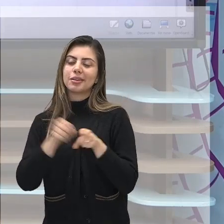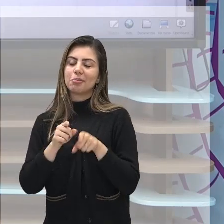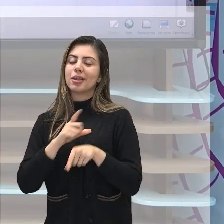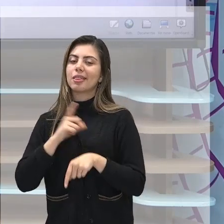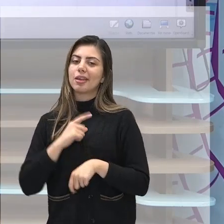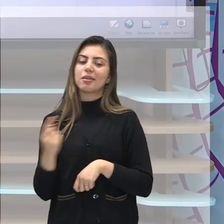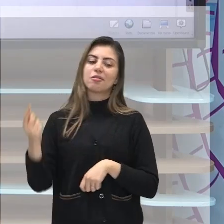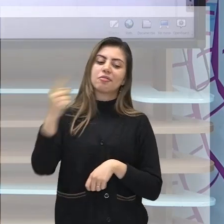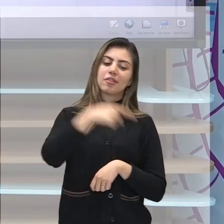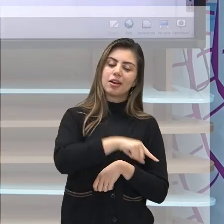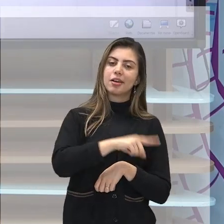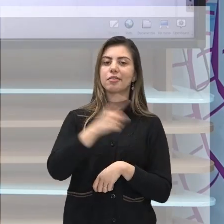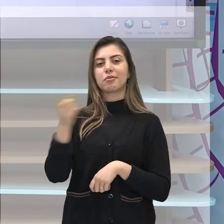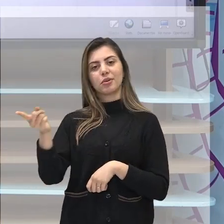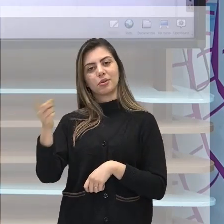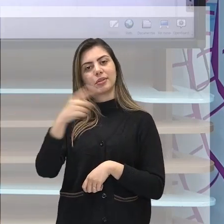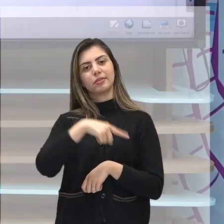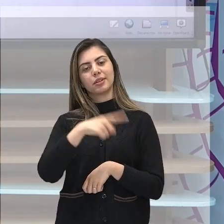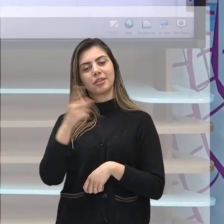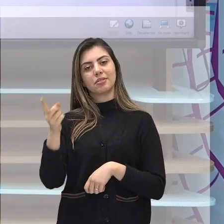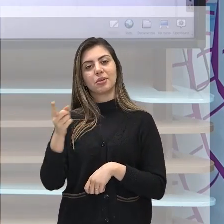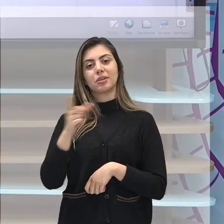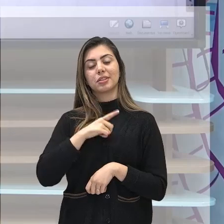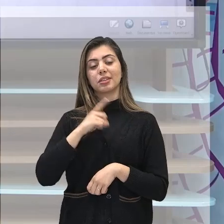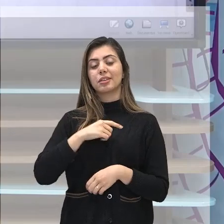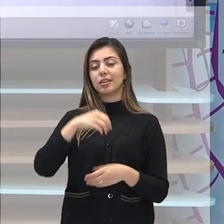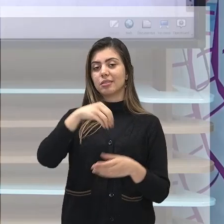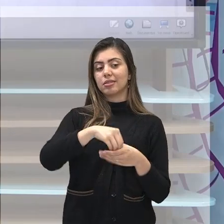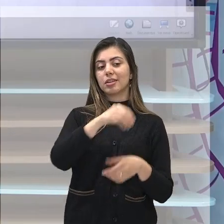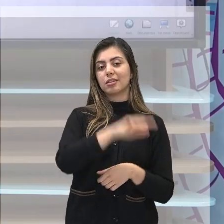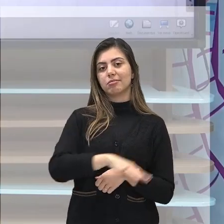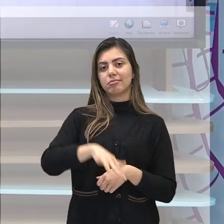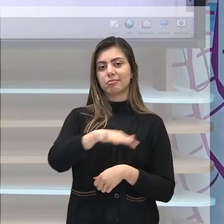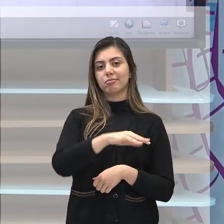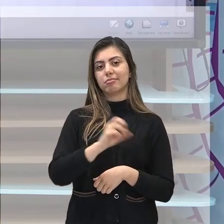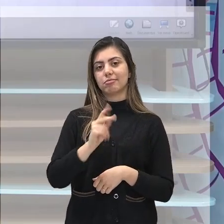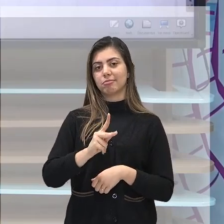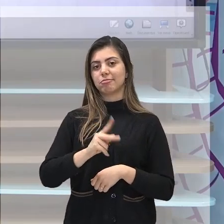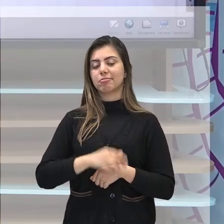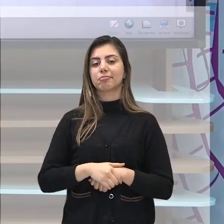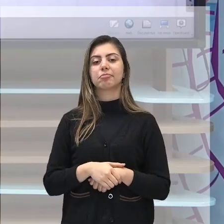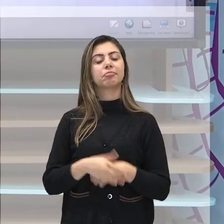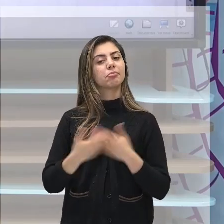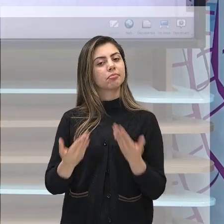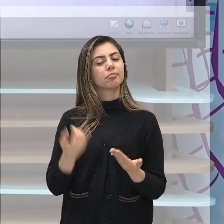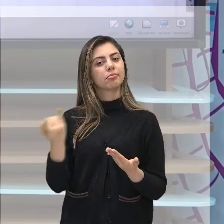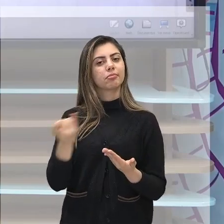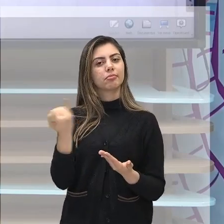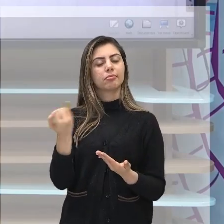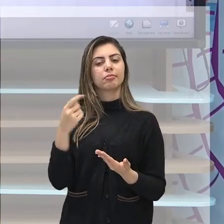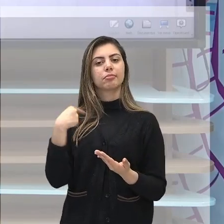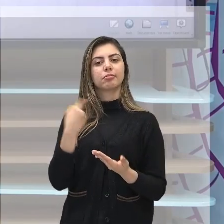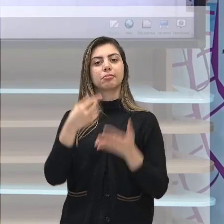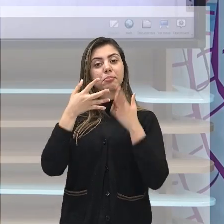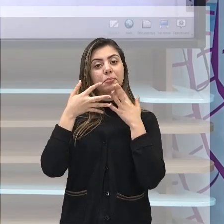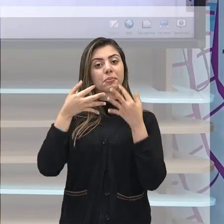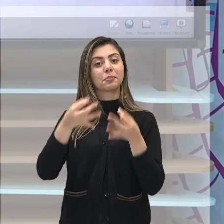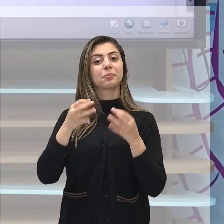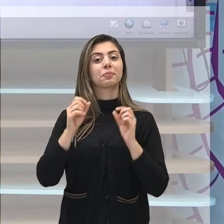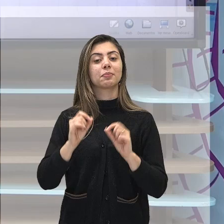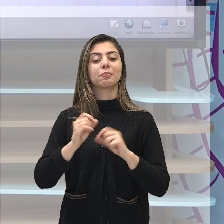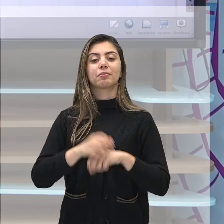instaurar dentro do nosso território. É importante atentarmos que as